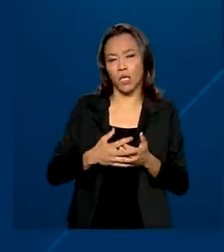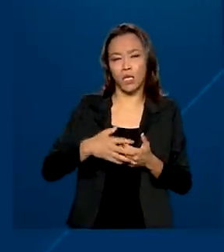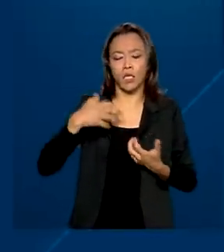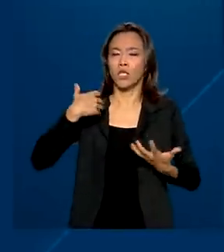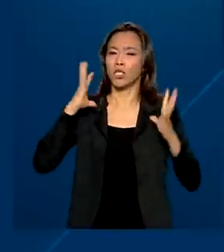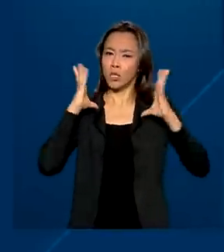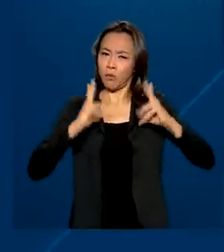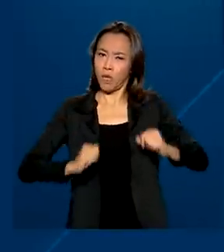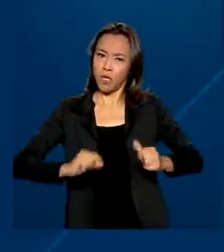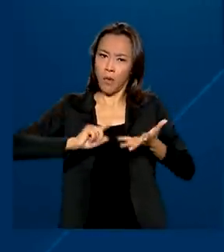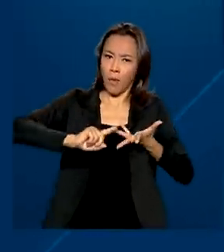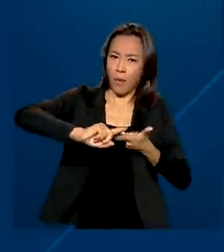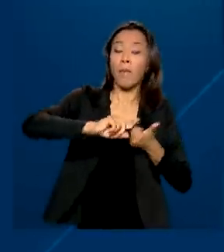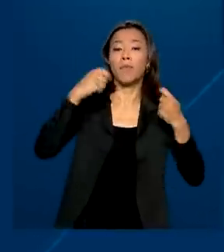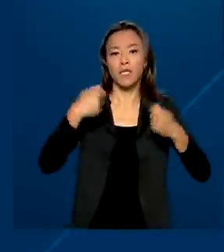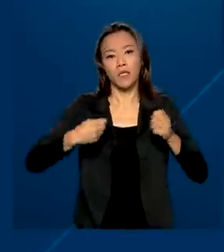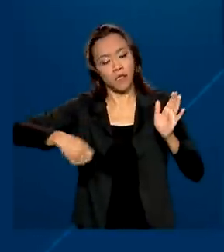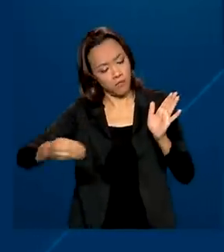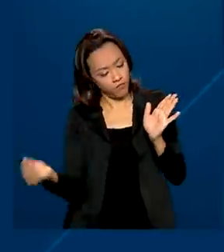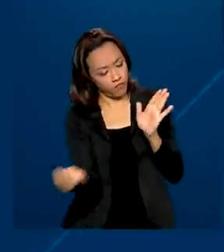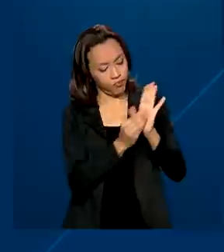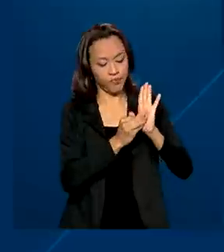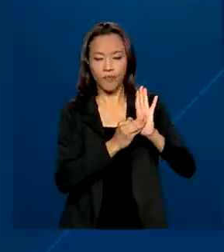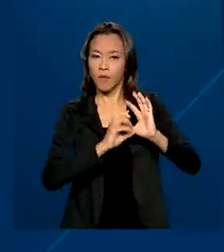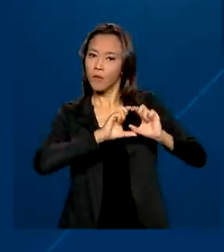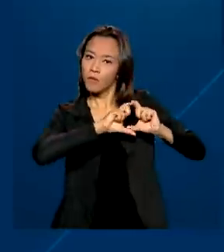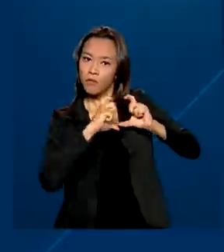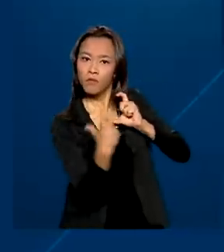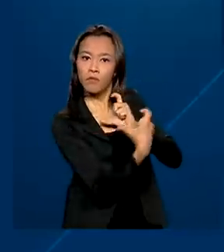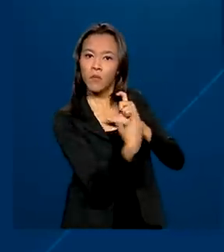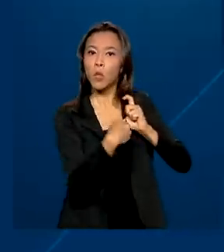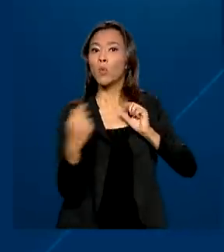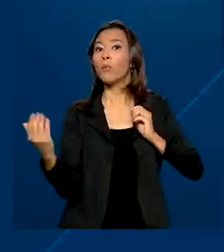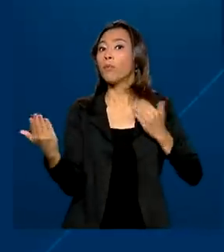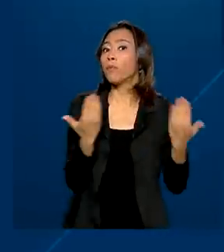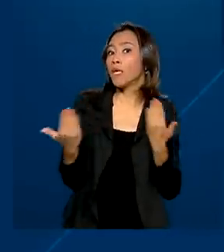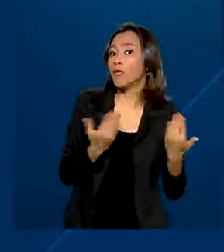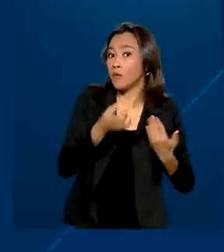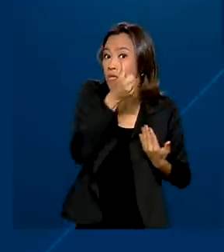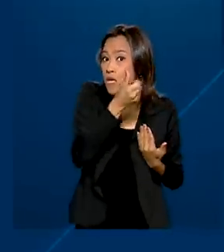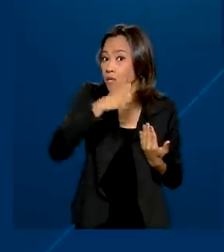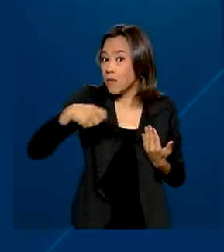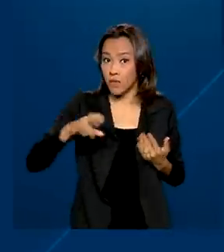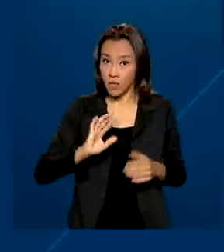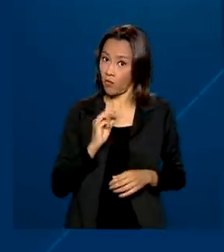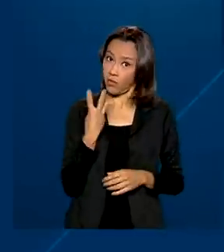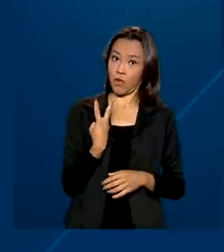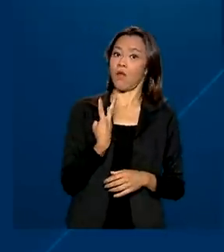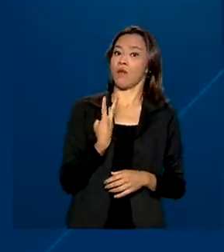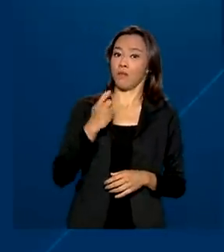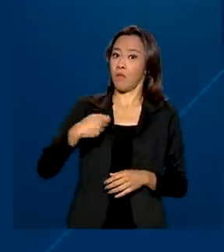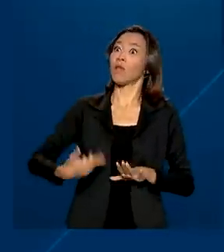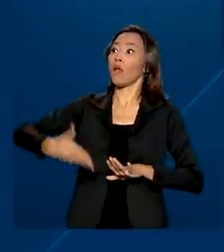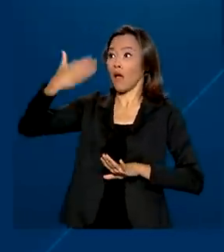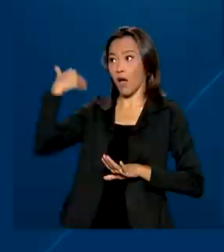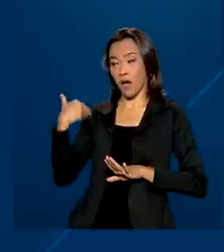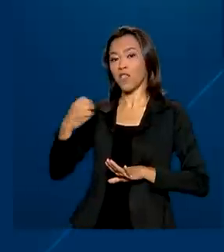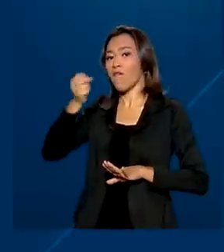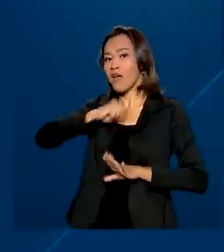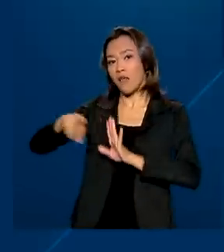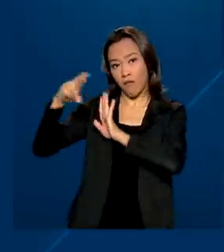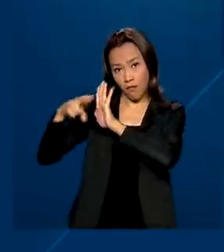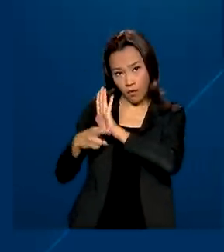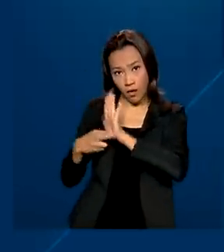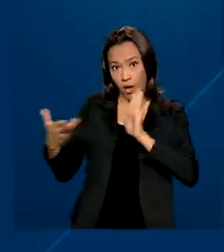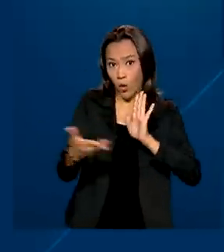por exemplo, deverão constar nas embalagens pelo prazo mínimo de seis meses e não mais três, como determinado anteriormente. A